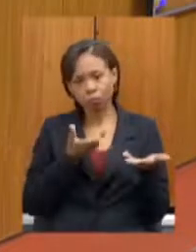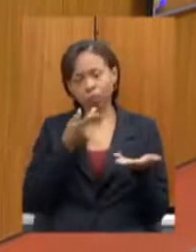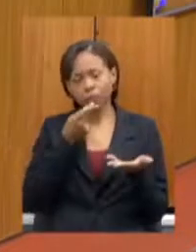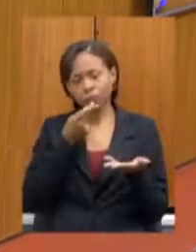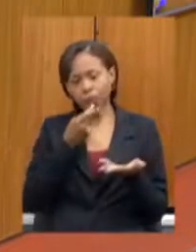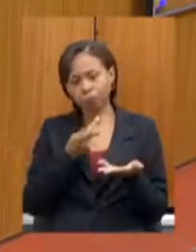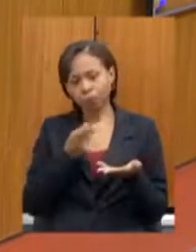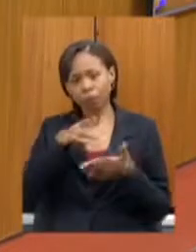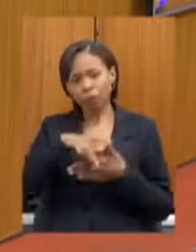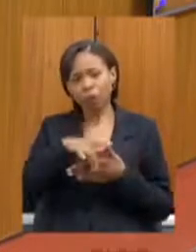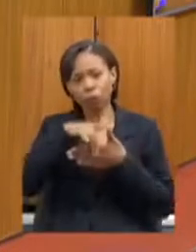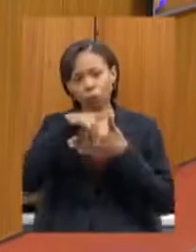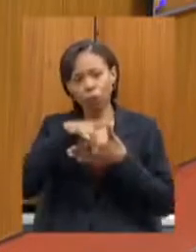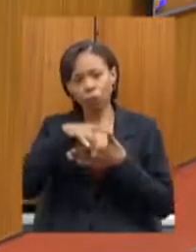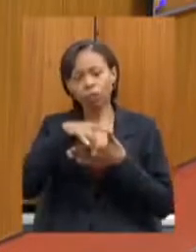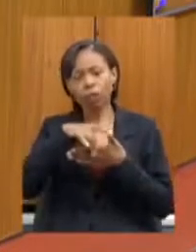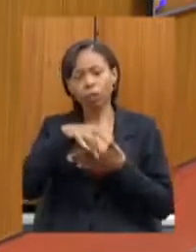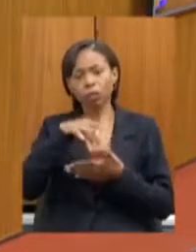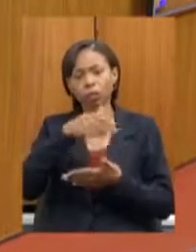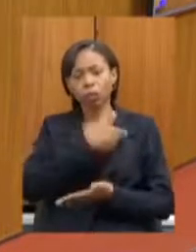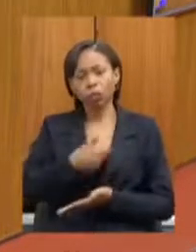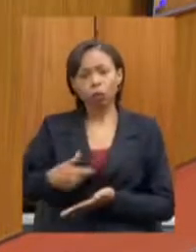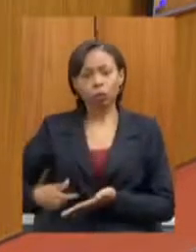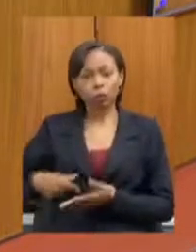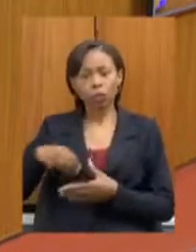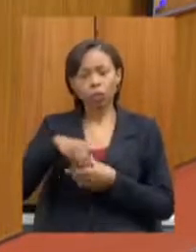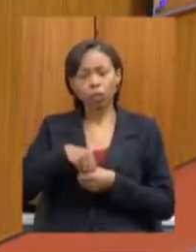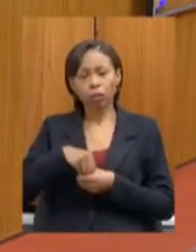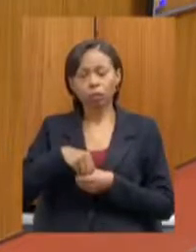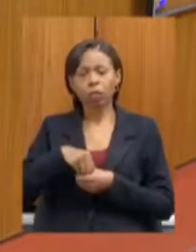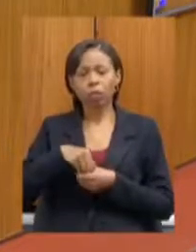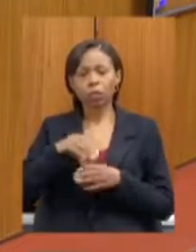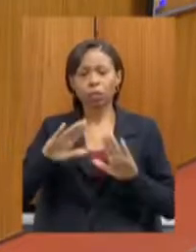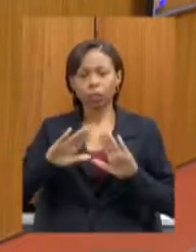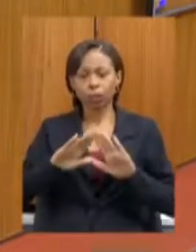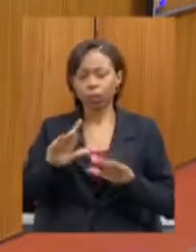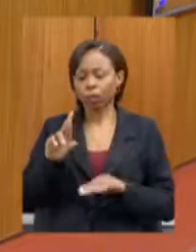ao líder de governo na Assembleia Legislativa, deputado Raul Belém.